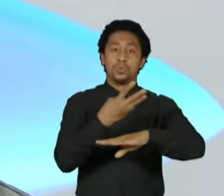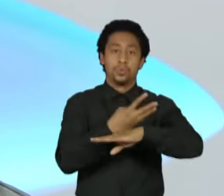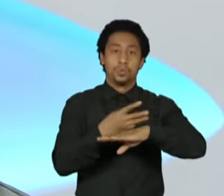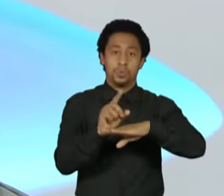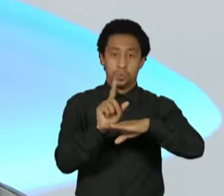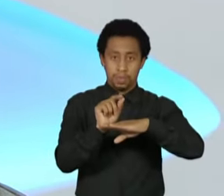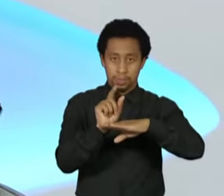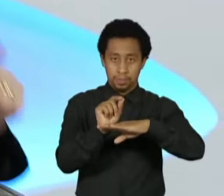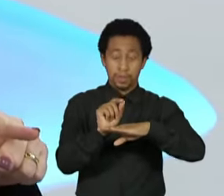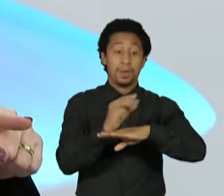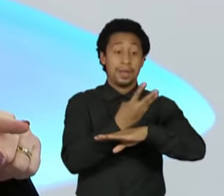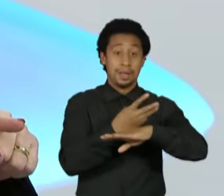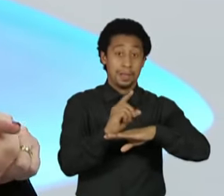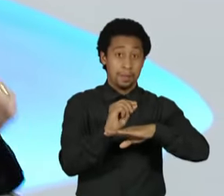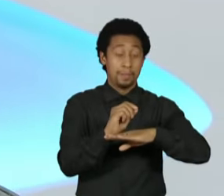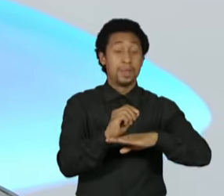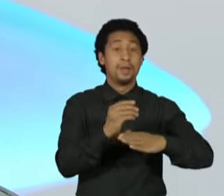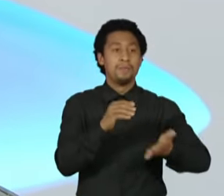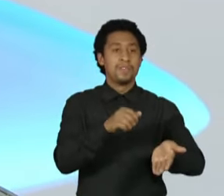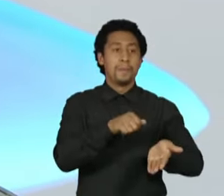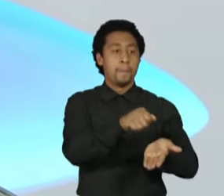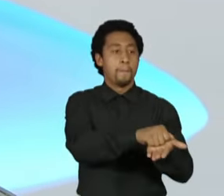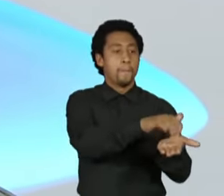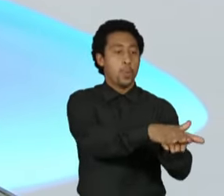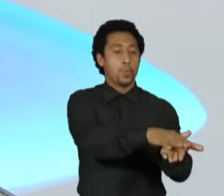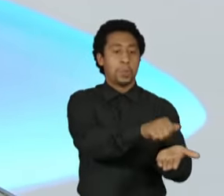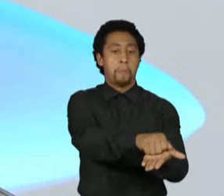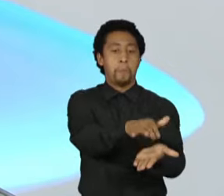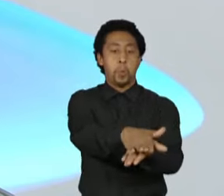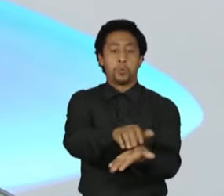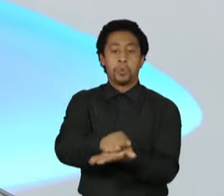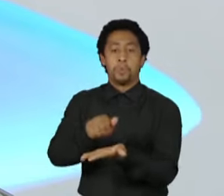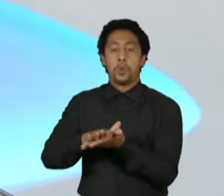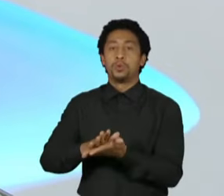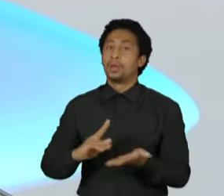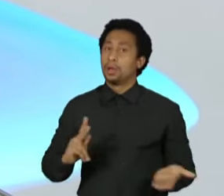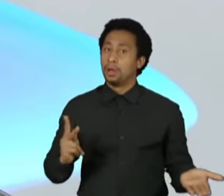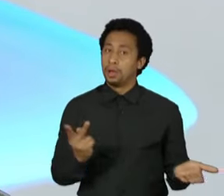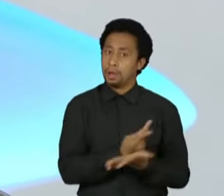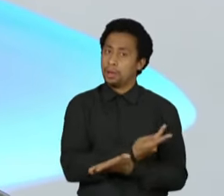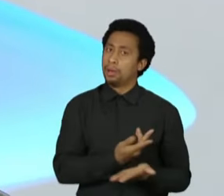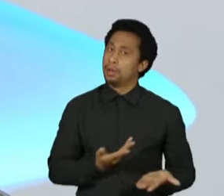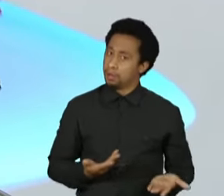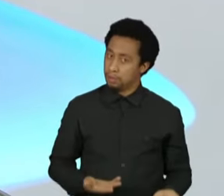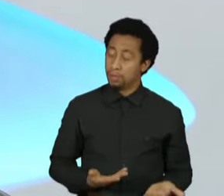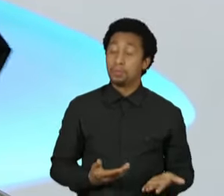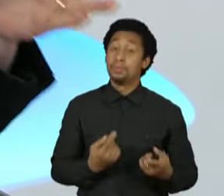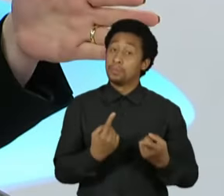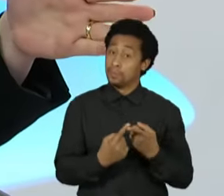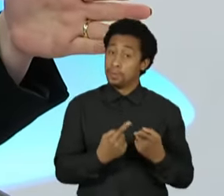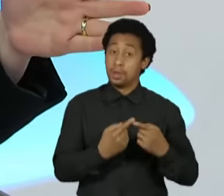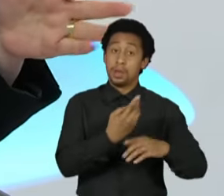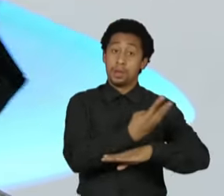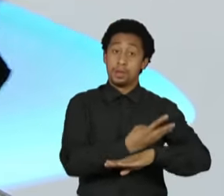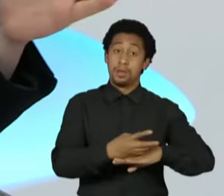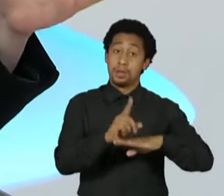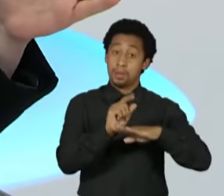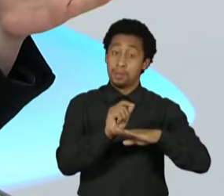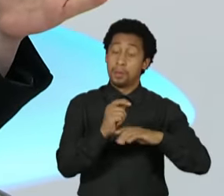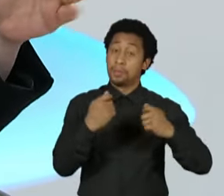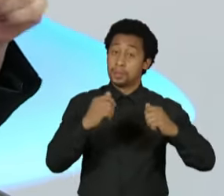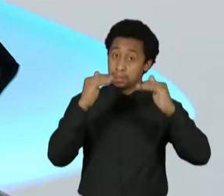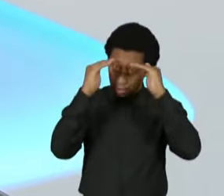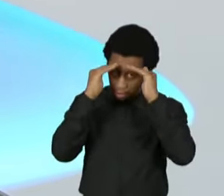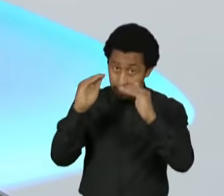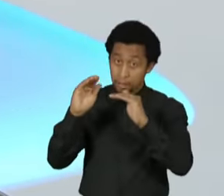e multa mal, é porque o Ibama tem que ser, dentro dos rigores da lei, cumprir o que está determinado pelas